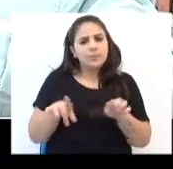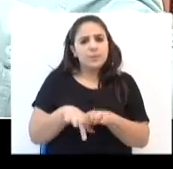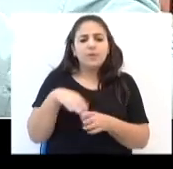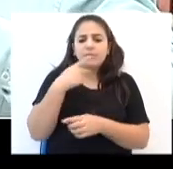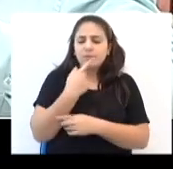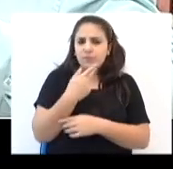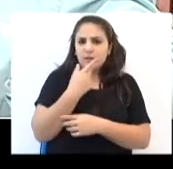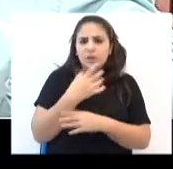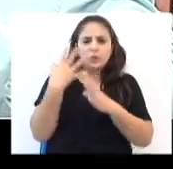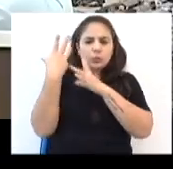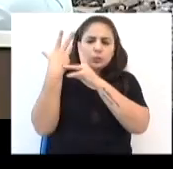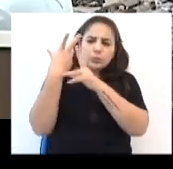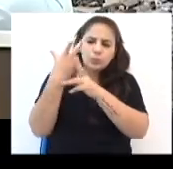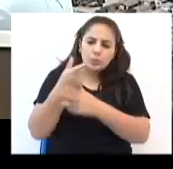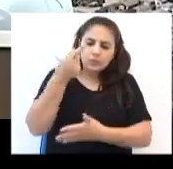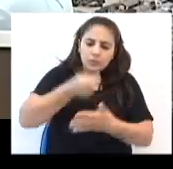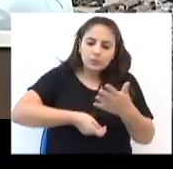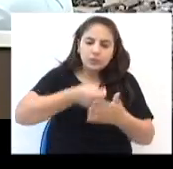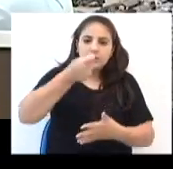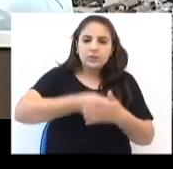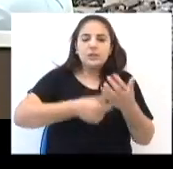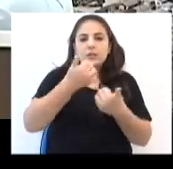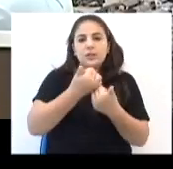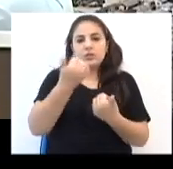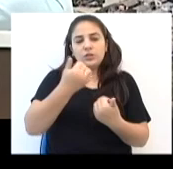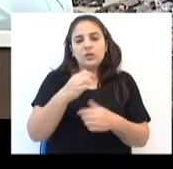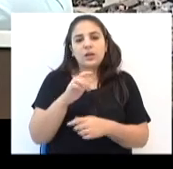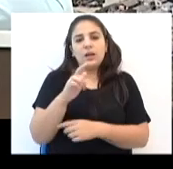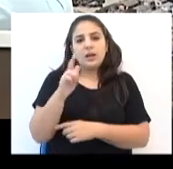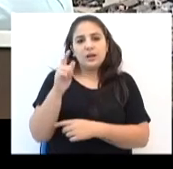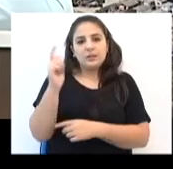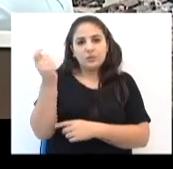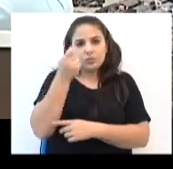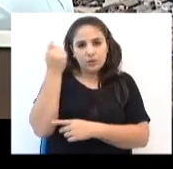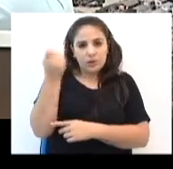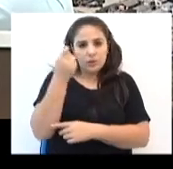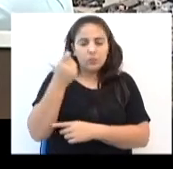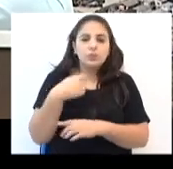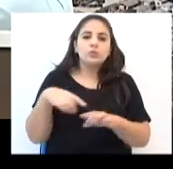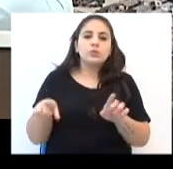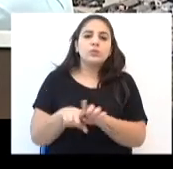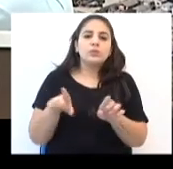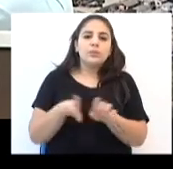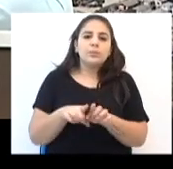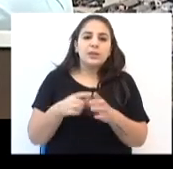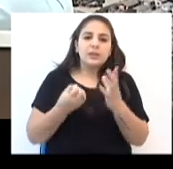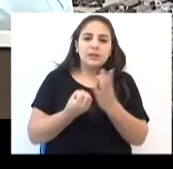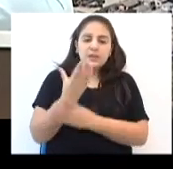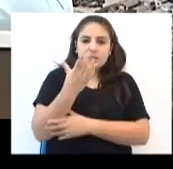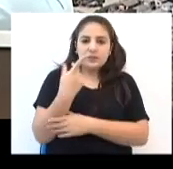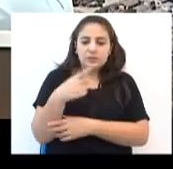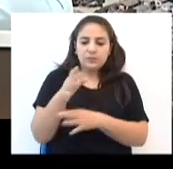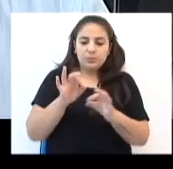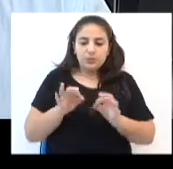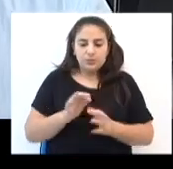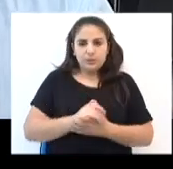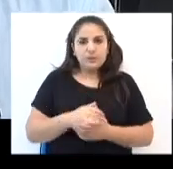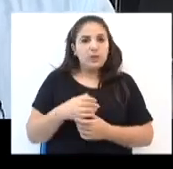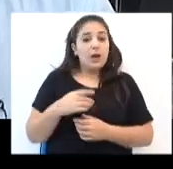fez questão de ressaltar todo o empenho da diretoria do Gaúcho na consolidação deste projeto.